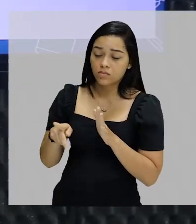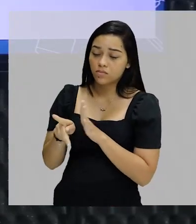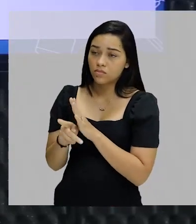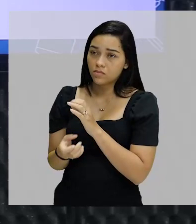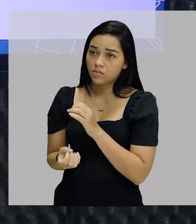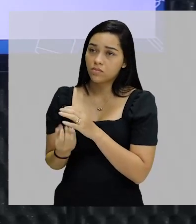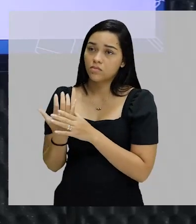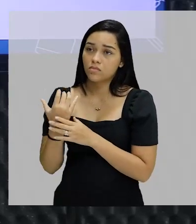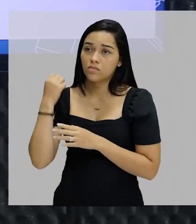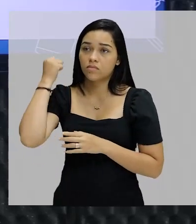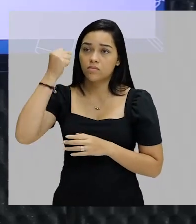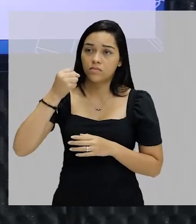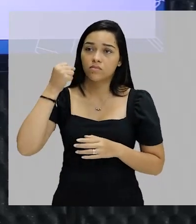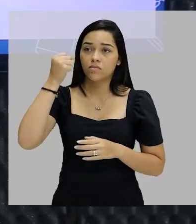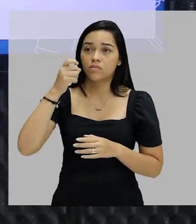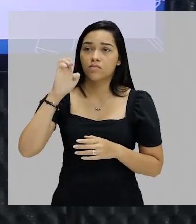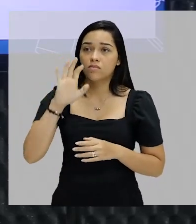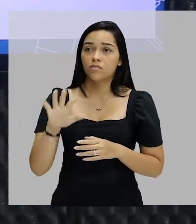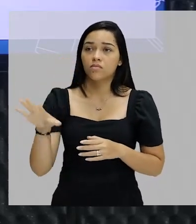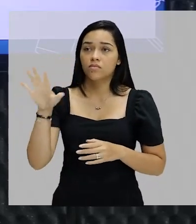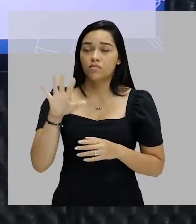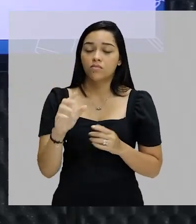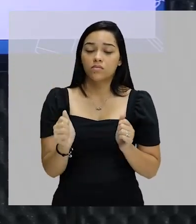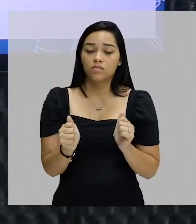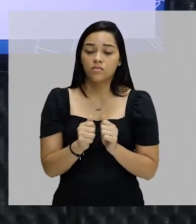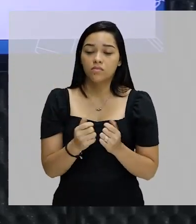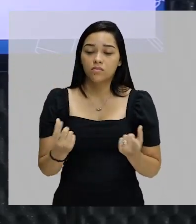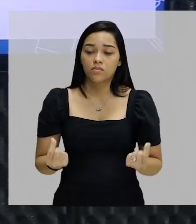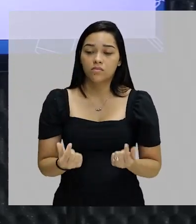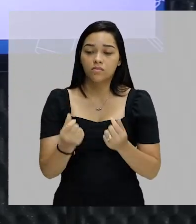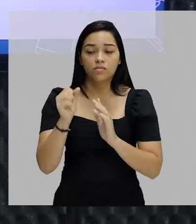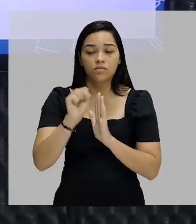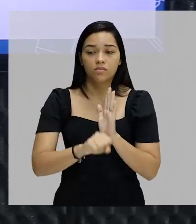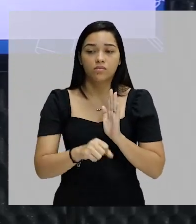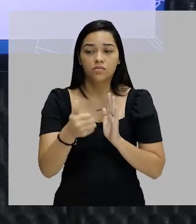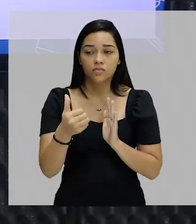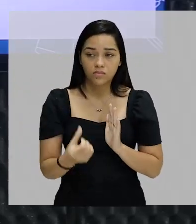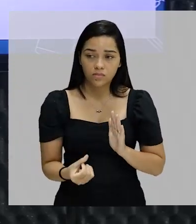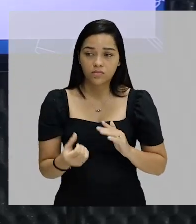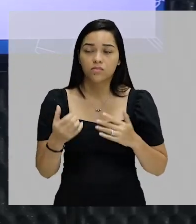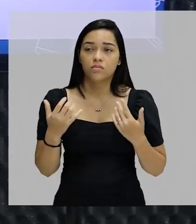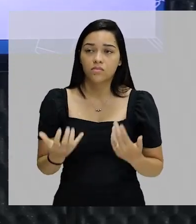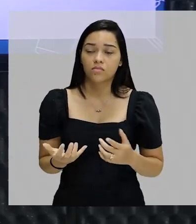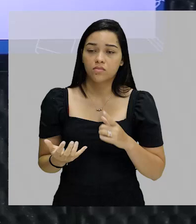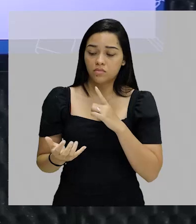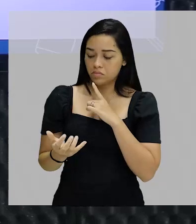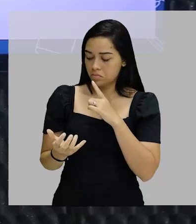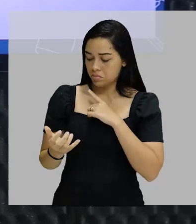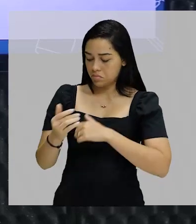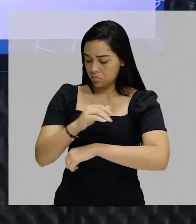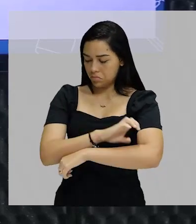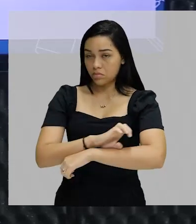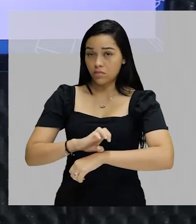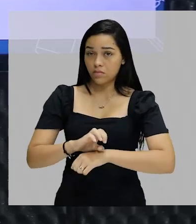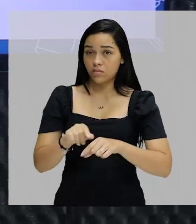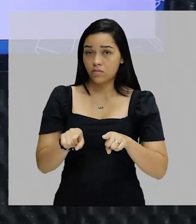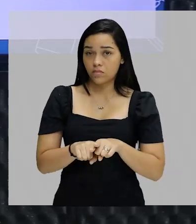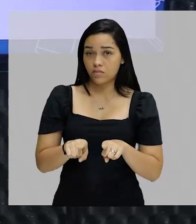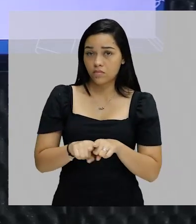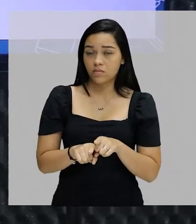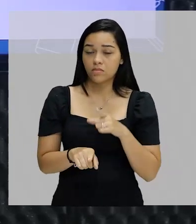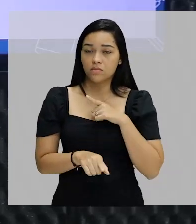com o protestantismo europeu e com o capitalismo, no século XVI. A ética protestante, aquela que tanto